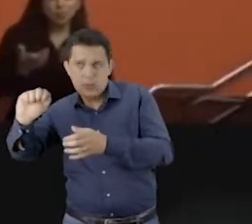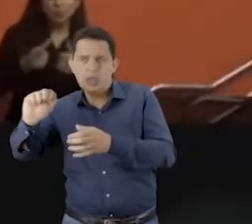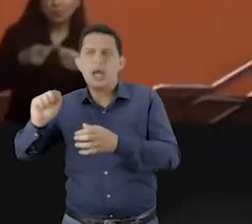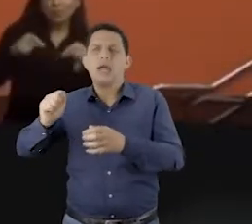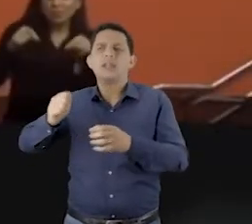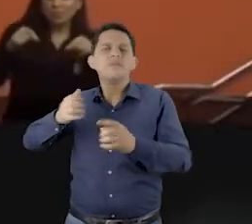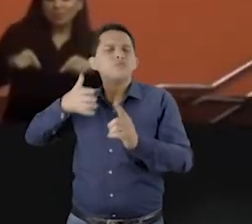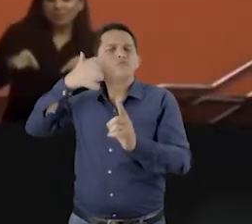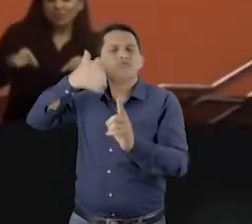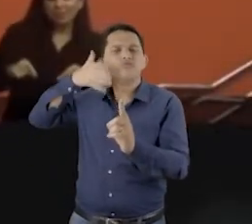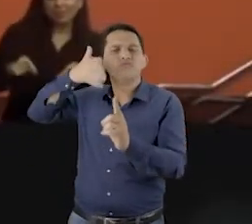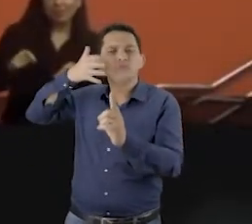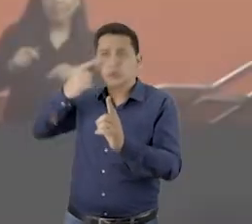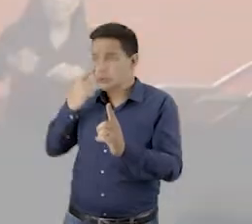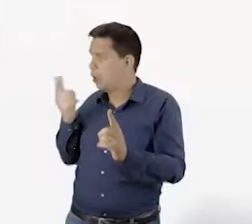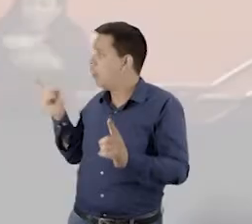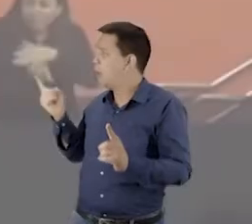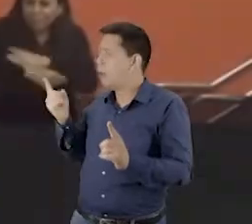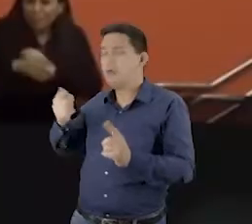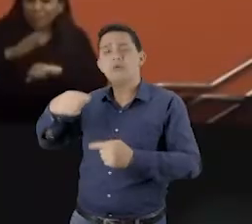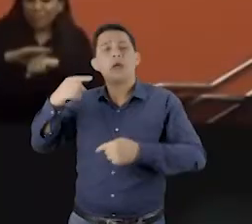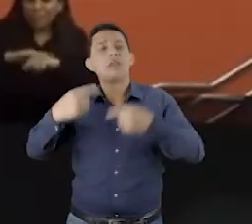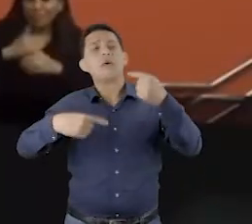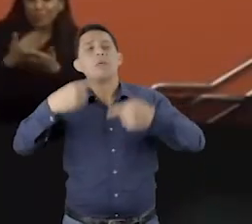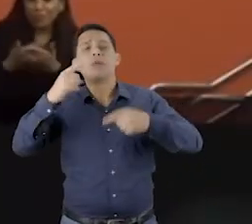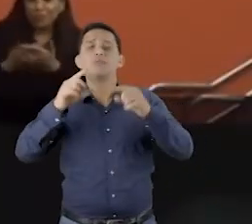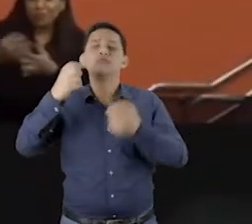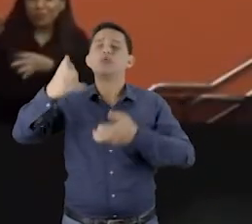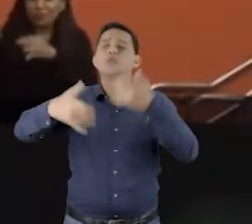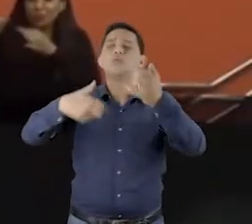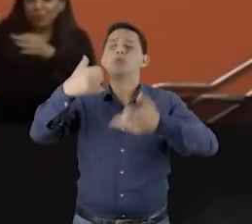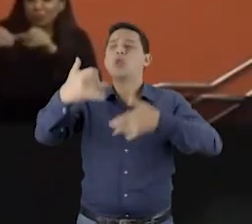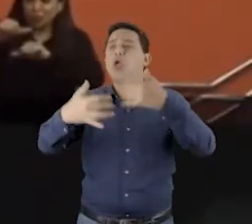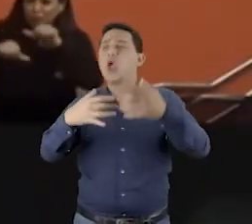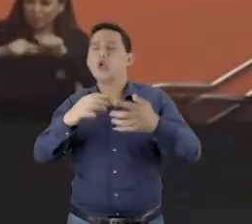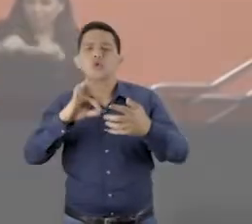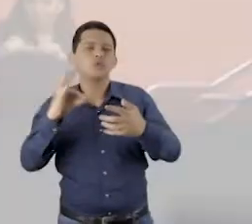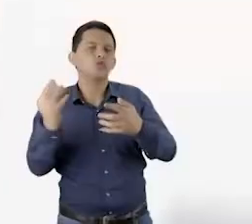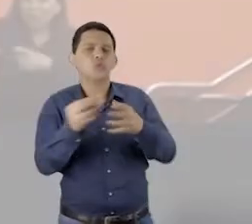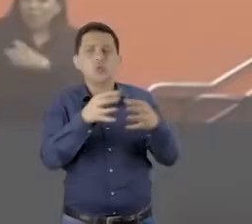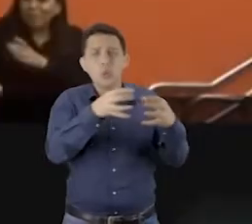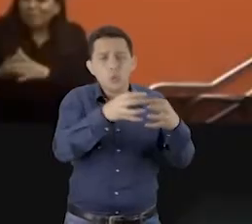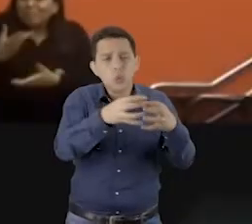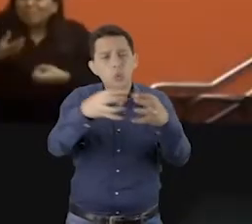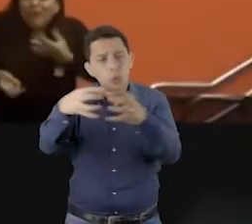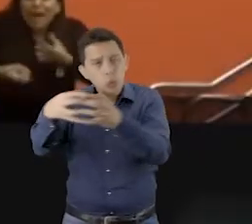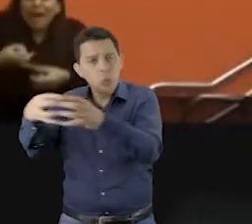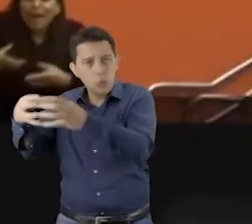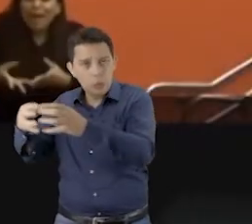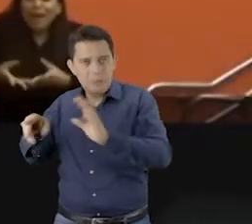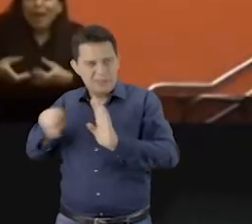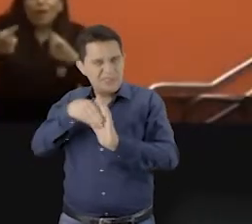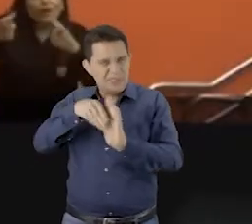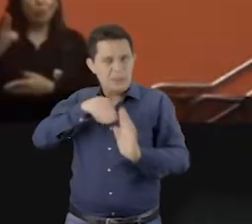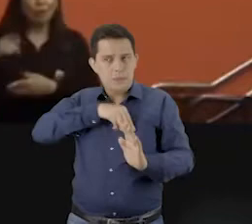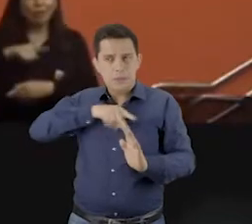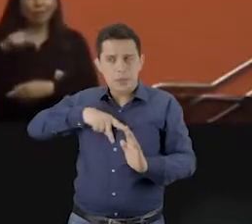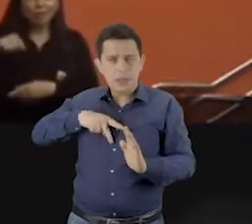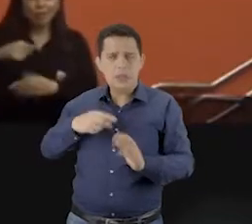algumas experiências do MPRJ, do SEDECA e do Degaze com práticas restaurativas.